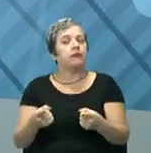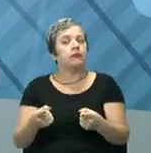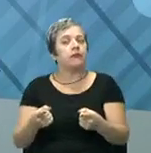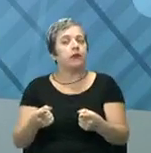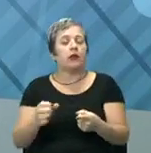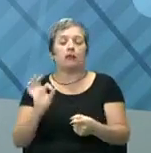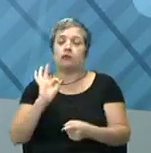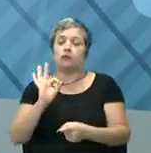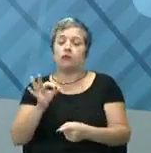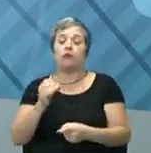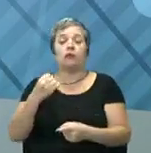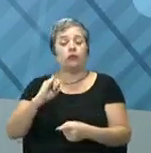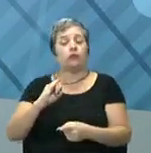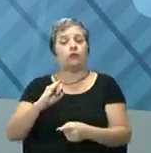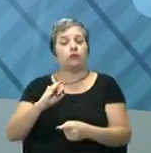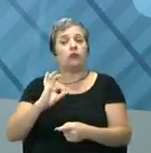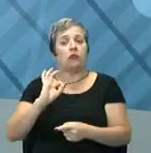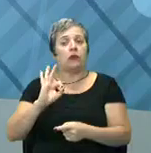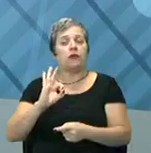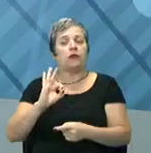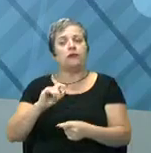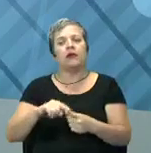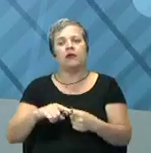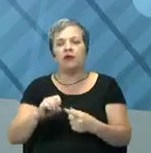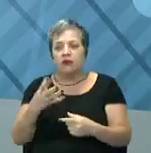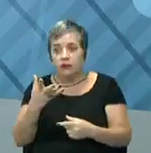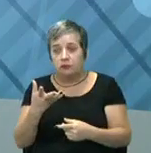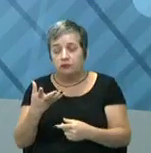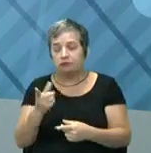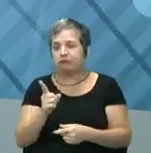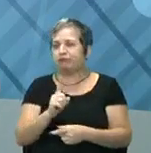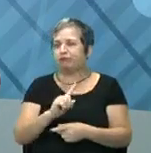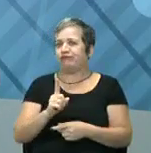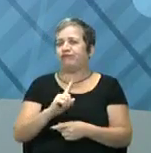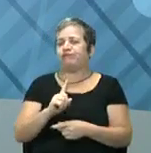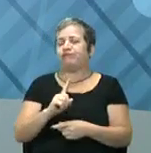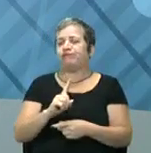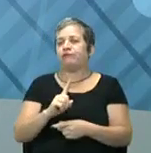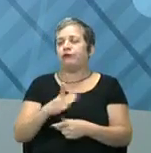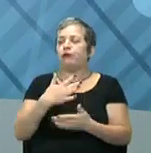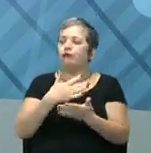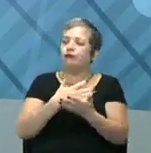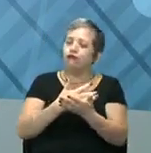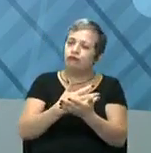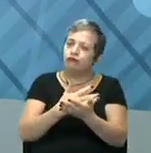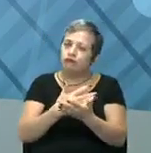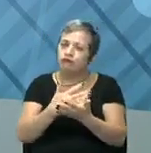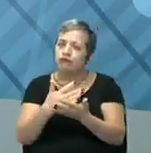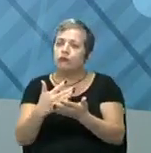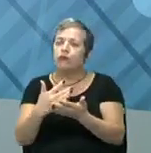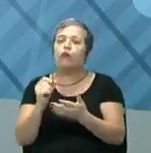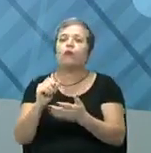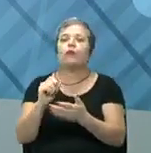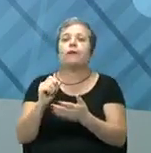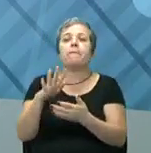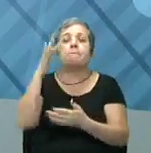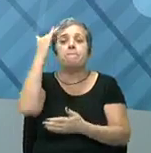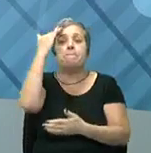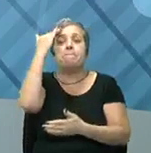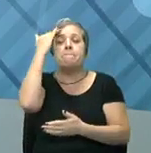ideal se tudo der certo. E nem sempre isso acontece, não é mesmo? Então, inicialmente, nós vamos ver aí os principais